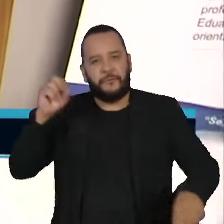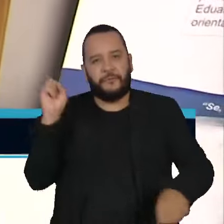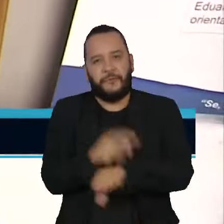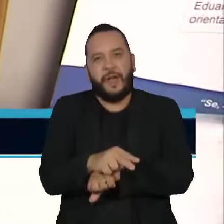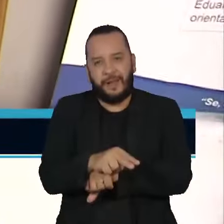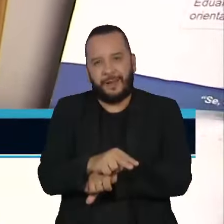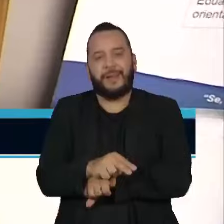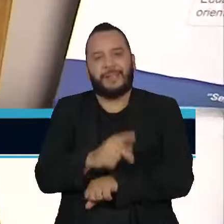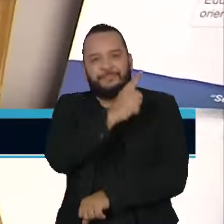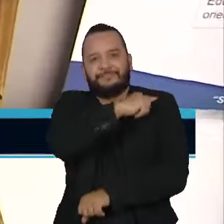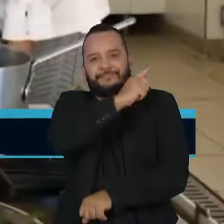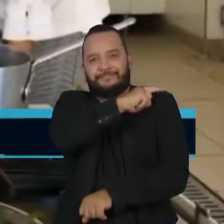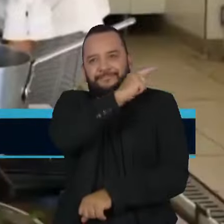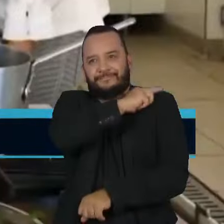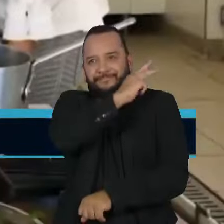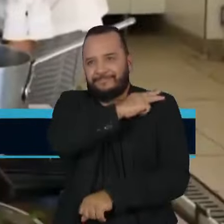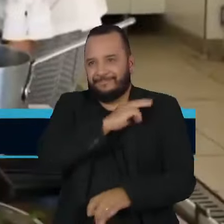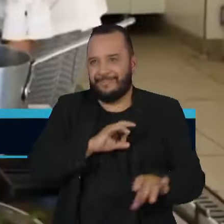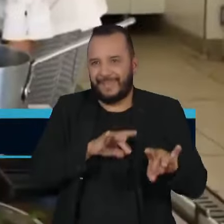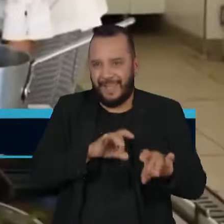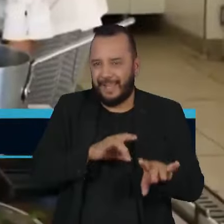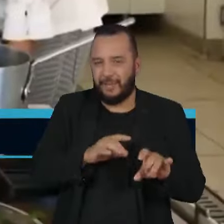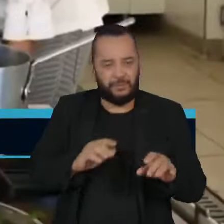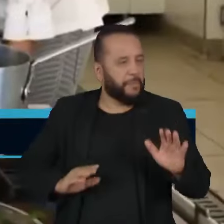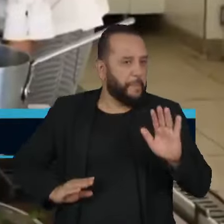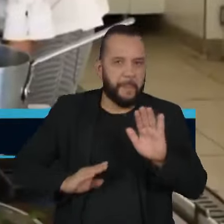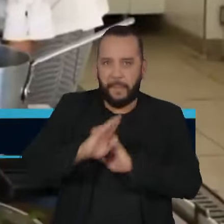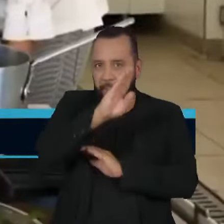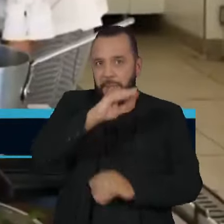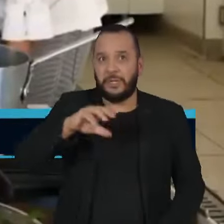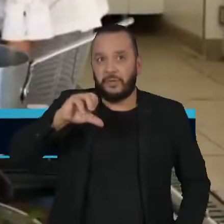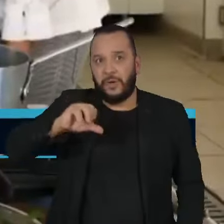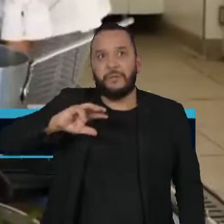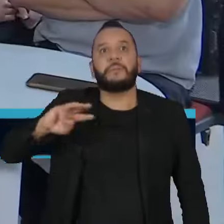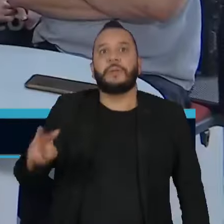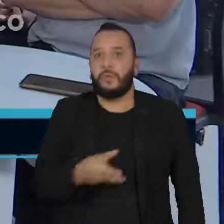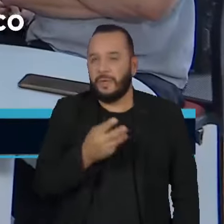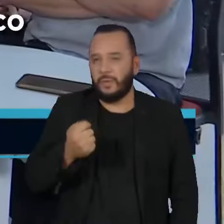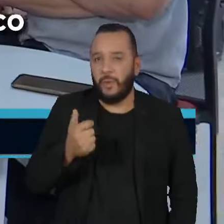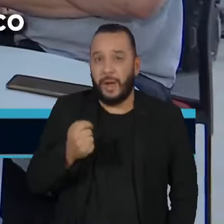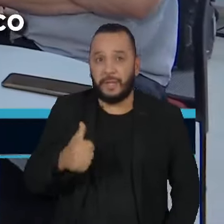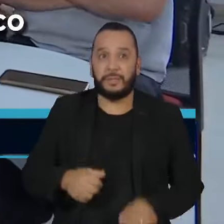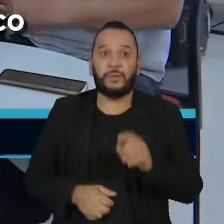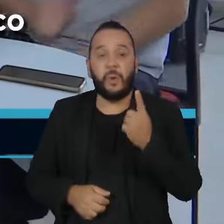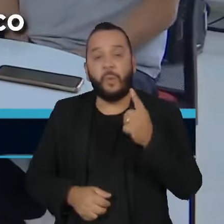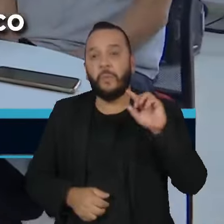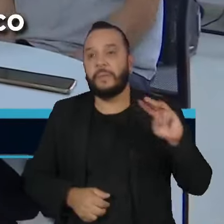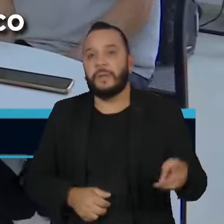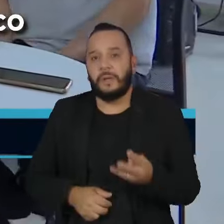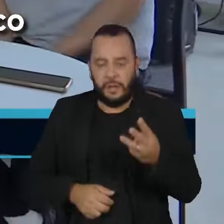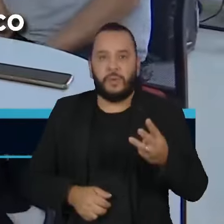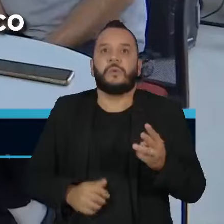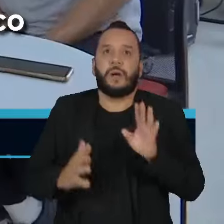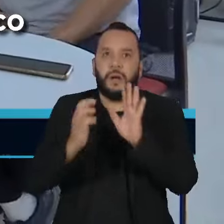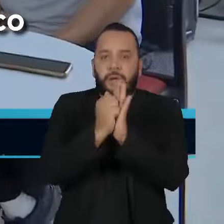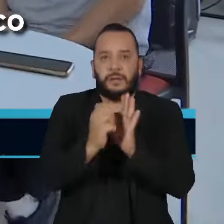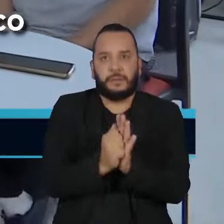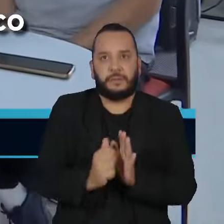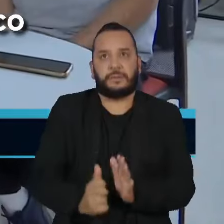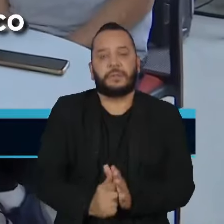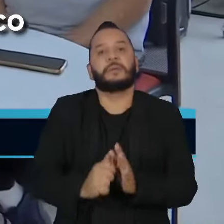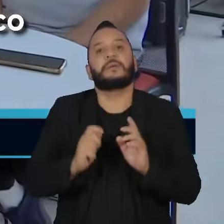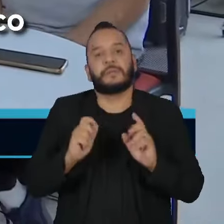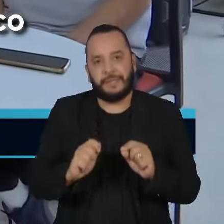no ensino médio técnico. Dos quase 9 milhões de vagas no ensino médio, apenas 1 milhão é ocupada por alunos